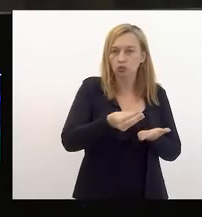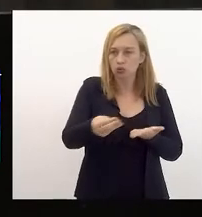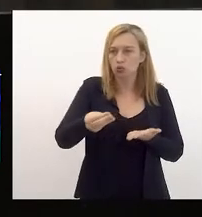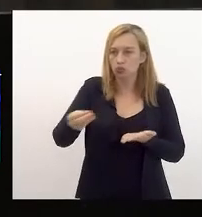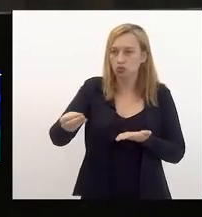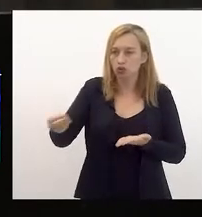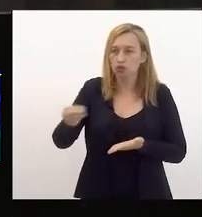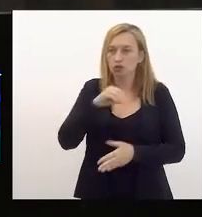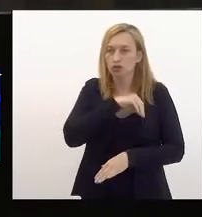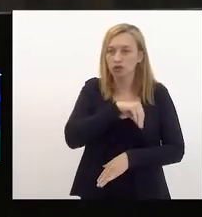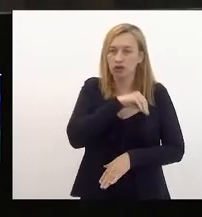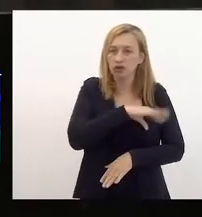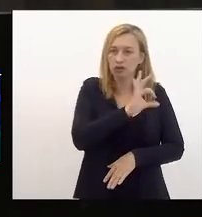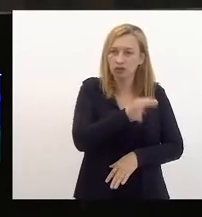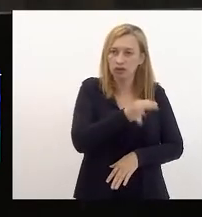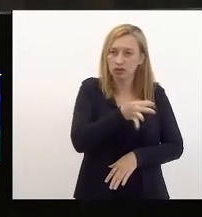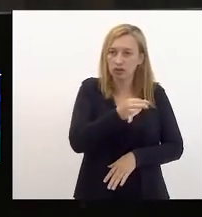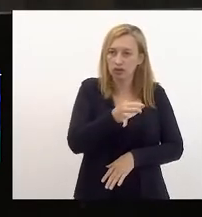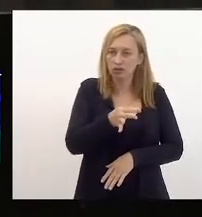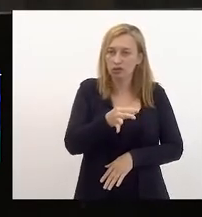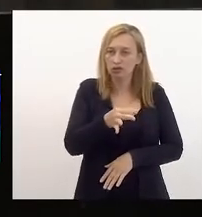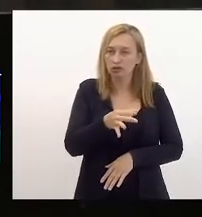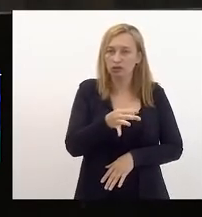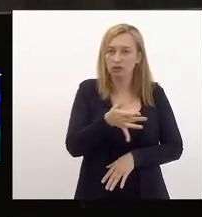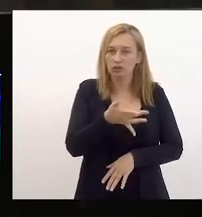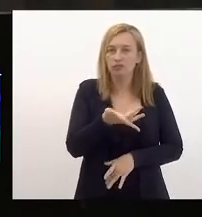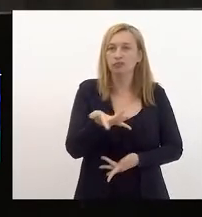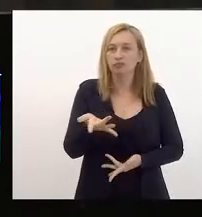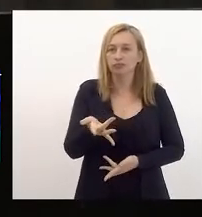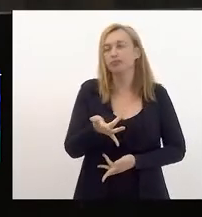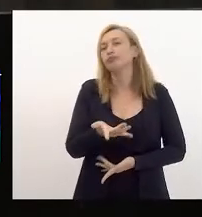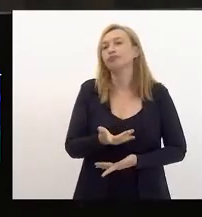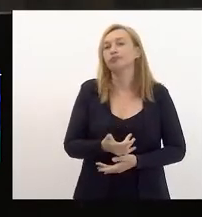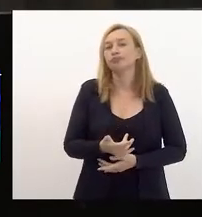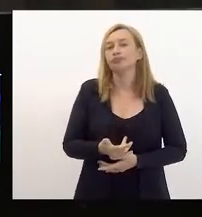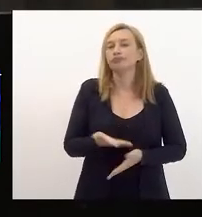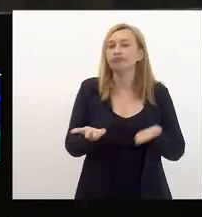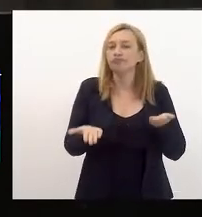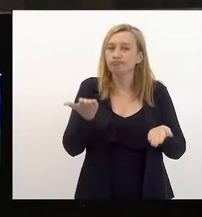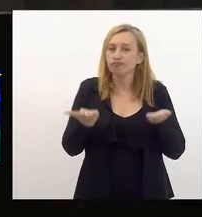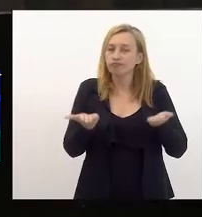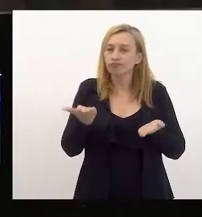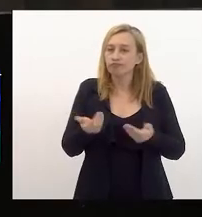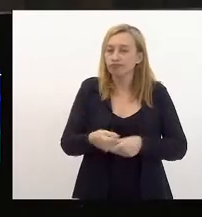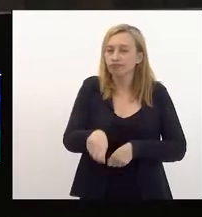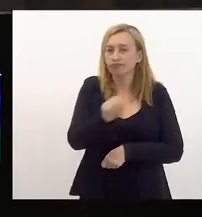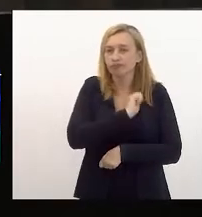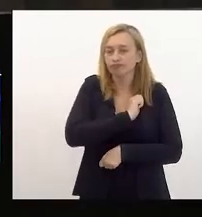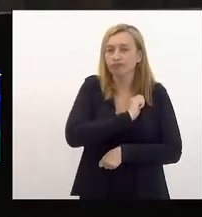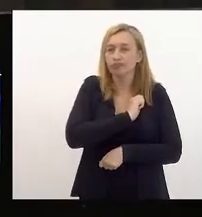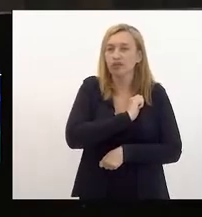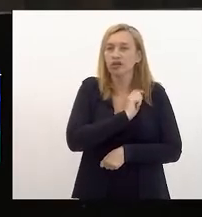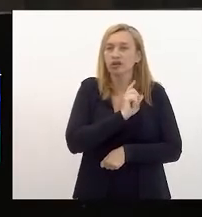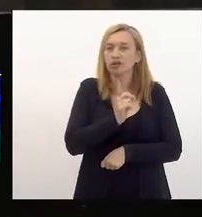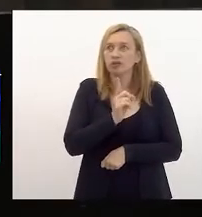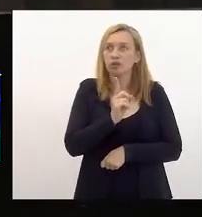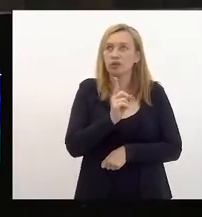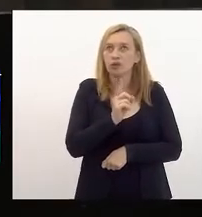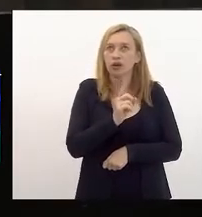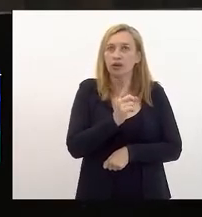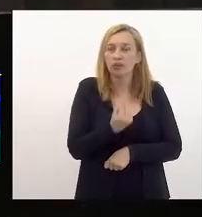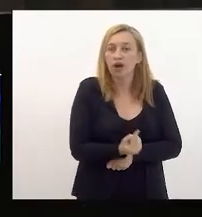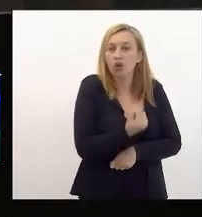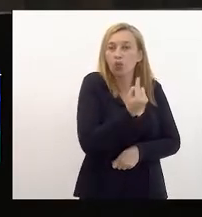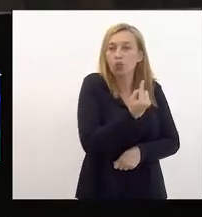renda e o bem-estar social, e que o equilíbrio fiscal não é prioritário